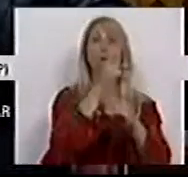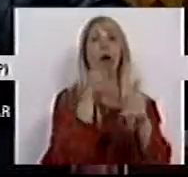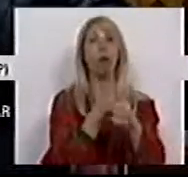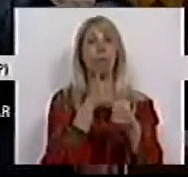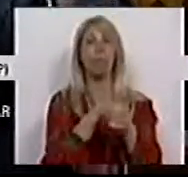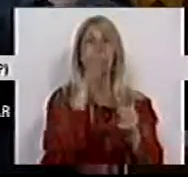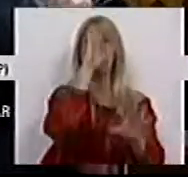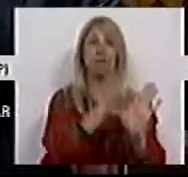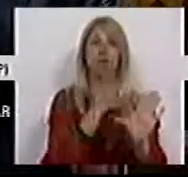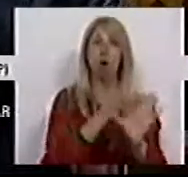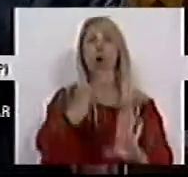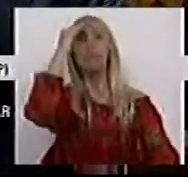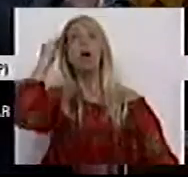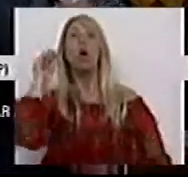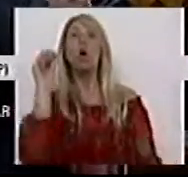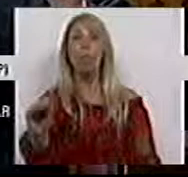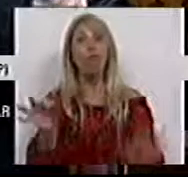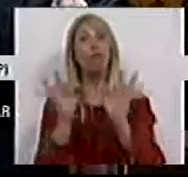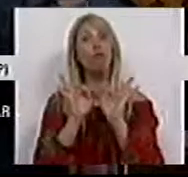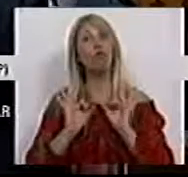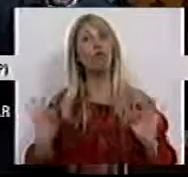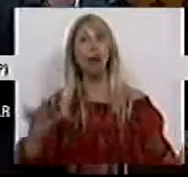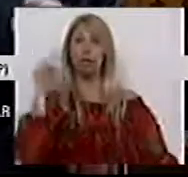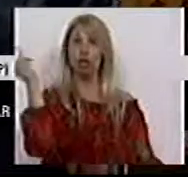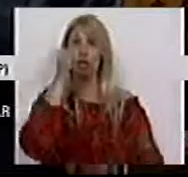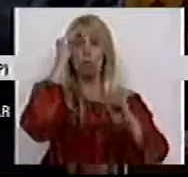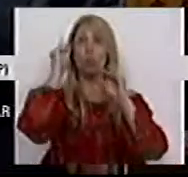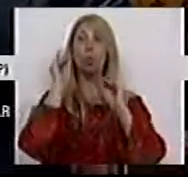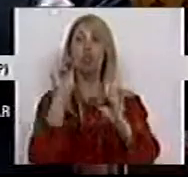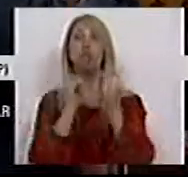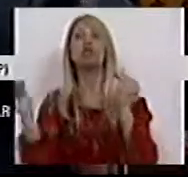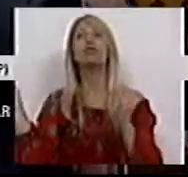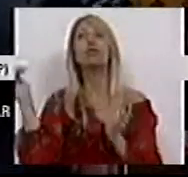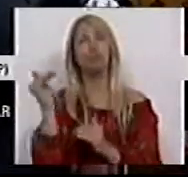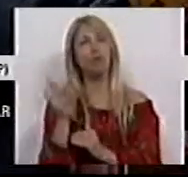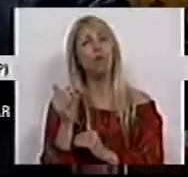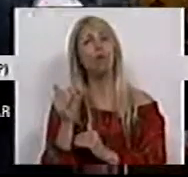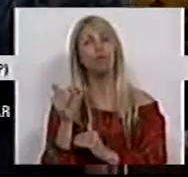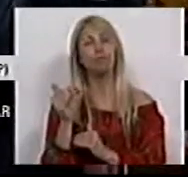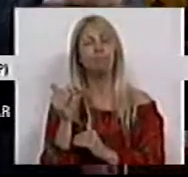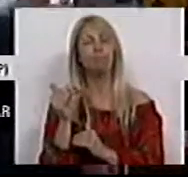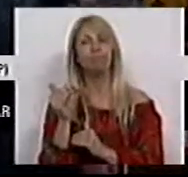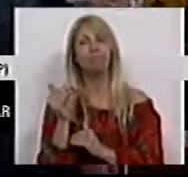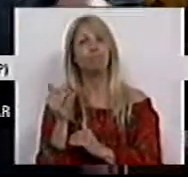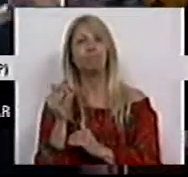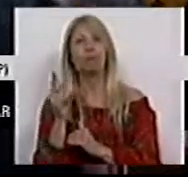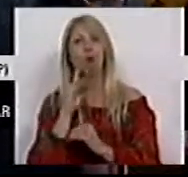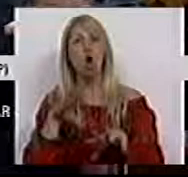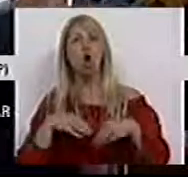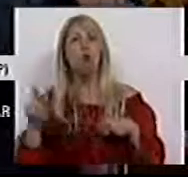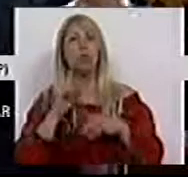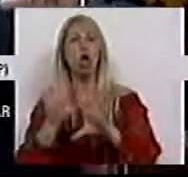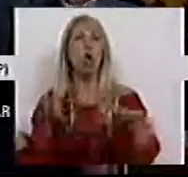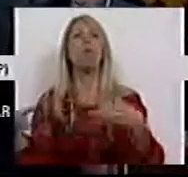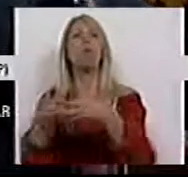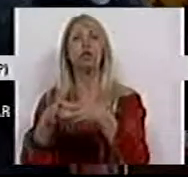e uma recomendação formal às instituições do ensino superior para que não reconhecessem as comissões de veteranos